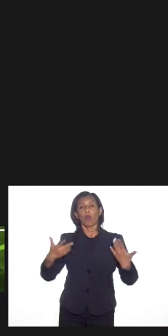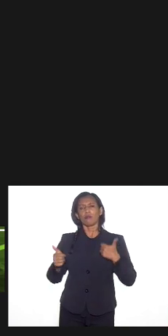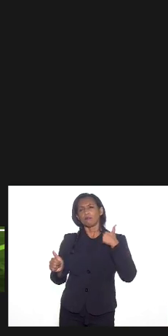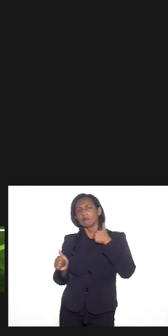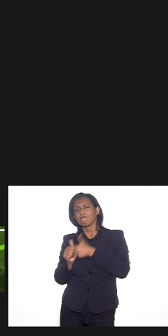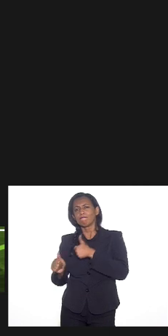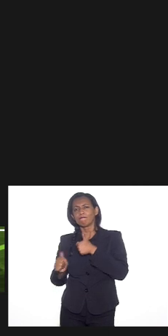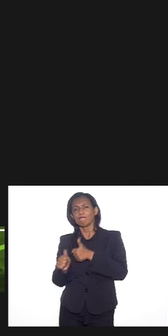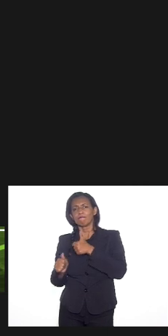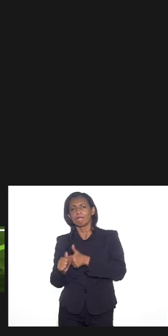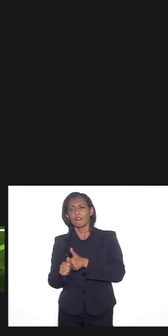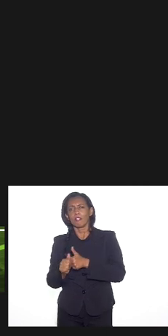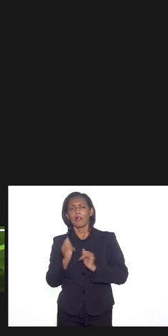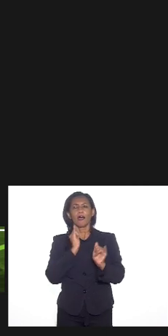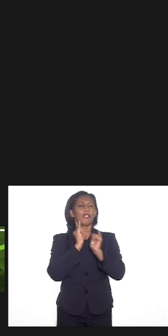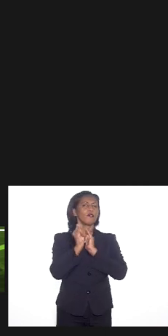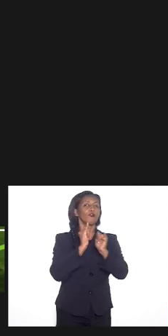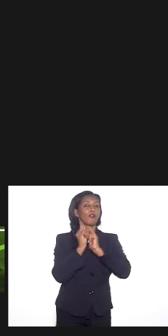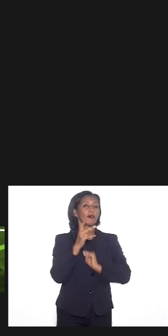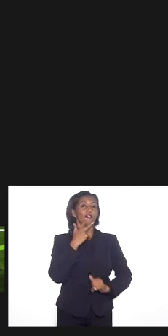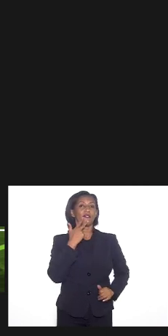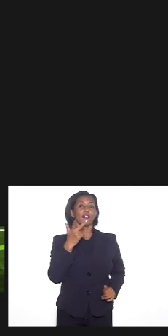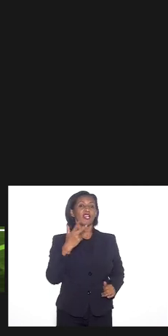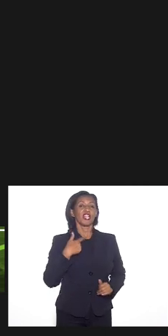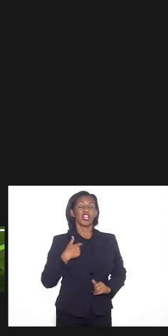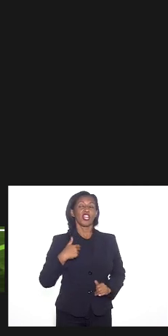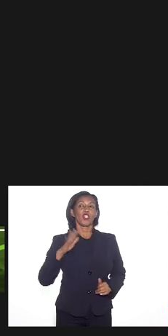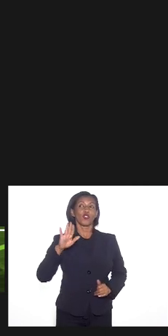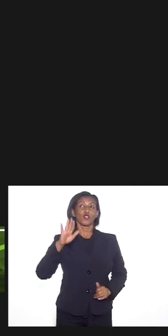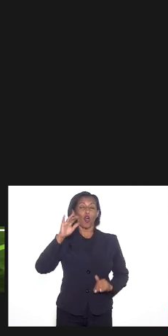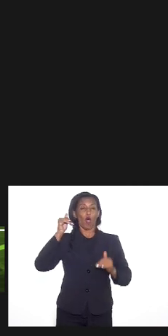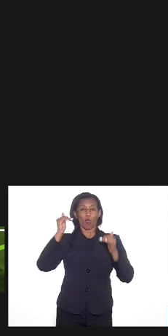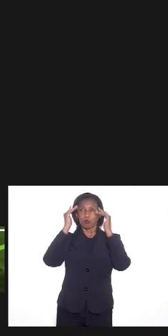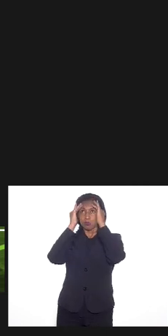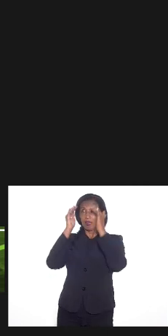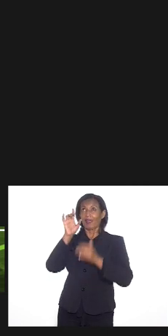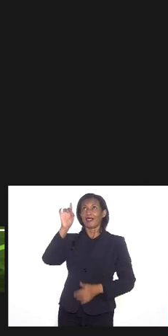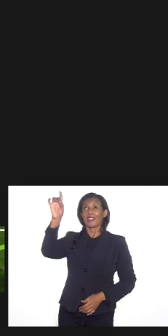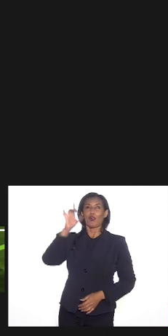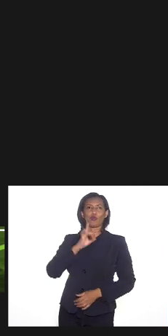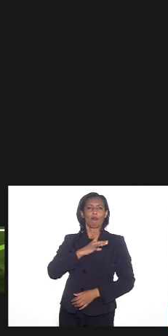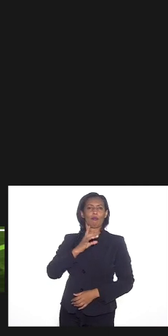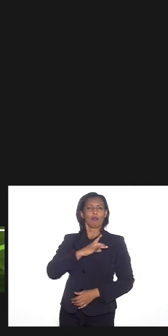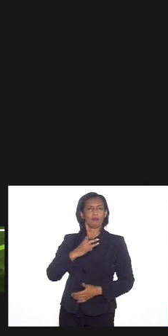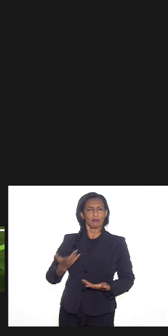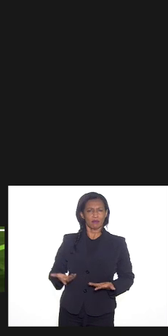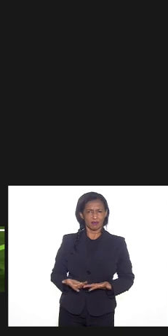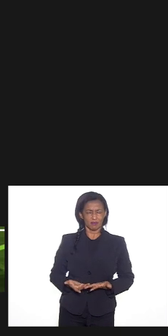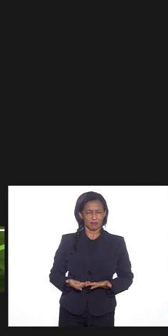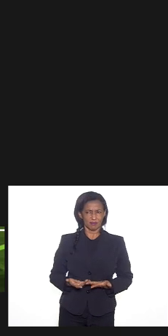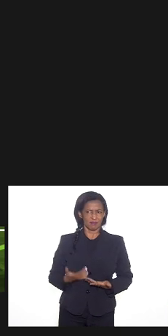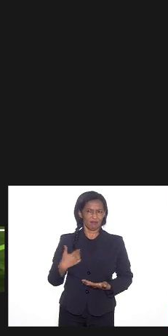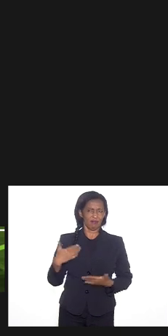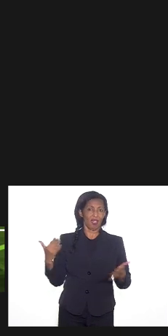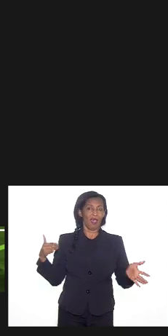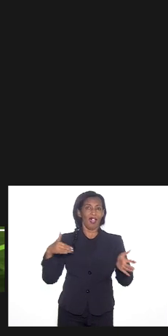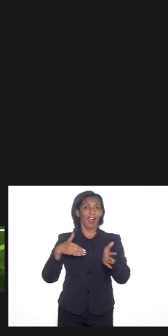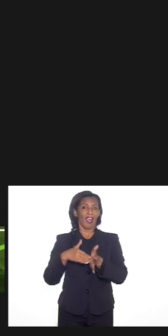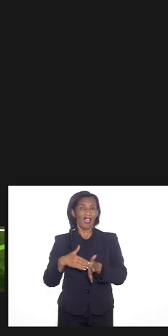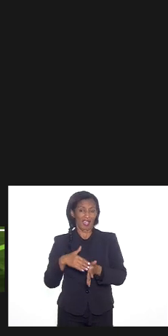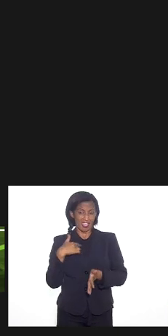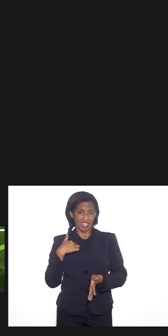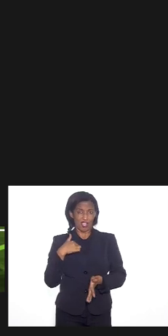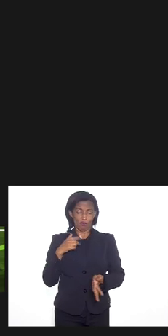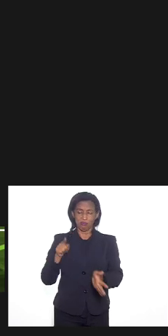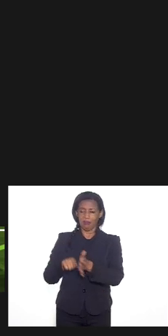a informação que eles davam era assim soltemente a Deus coisa que eu sempre retrucava ele dizia até o diabo